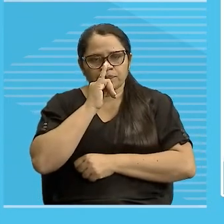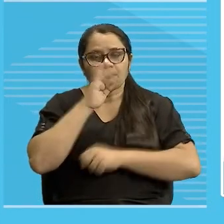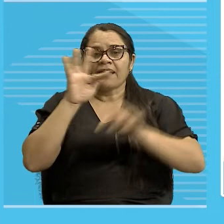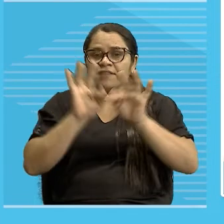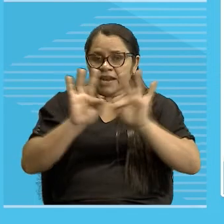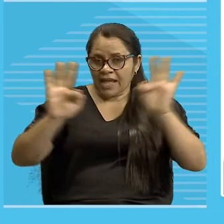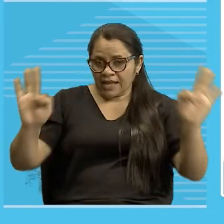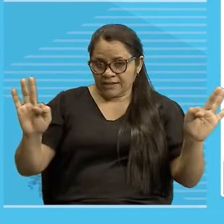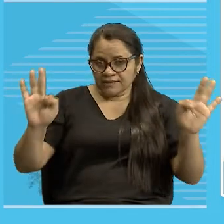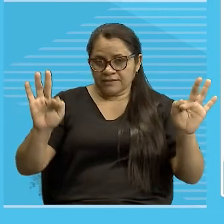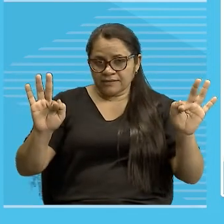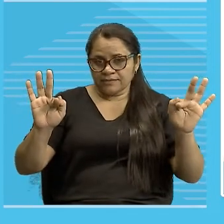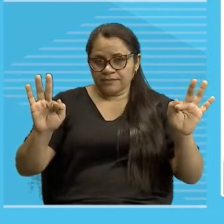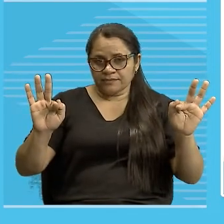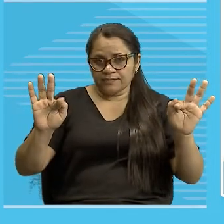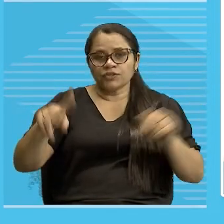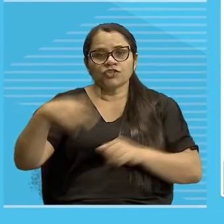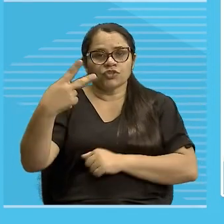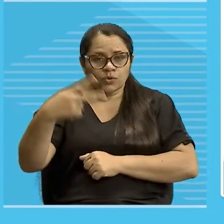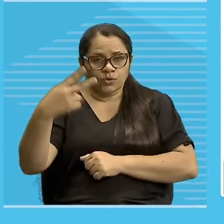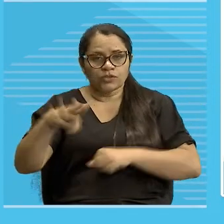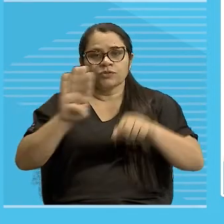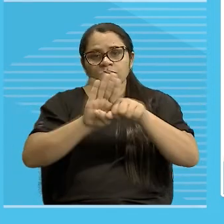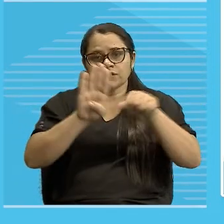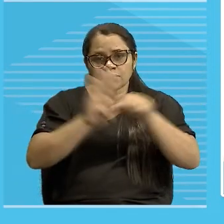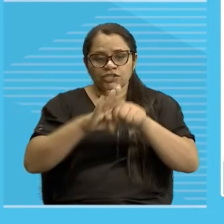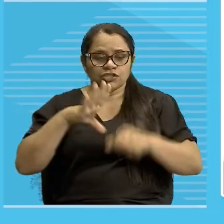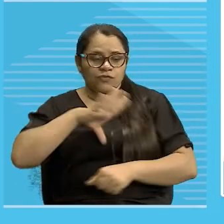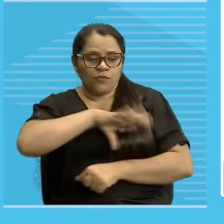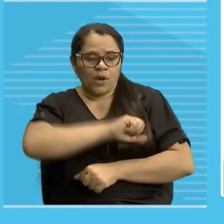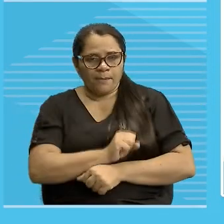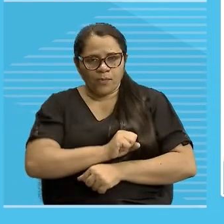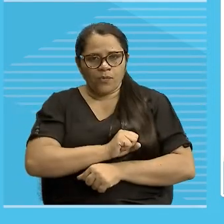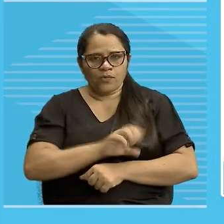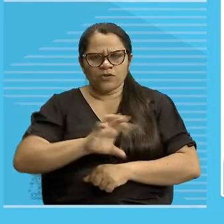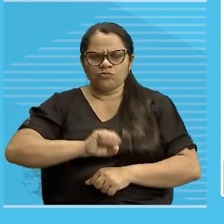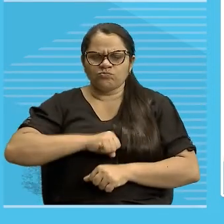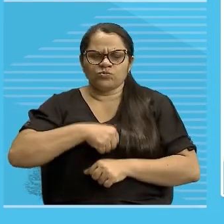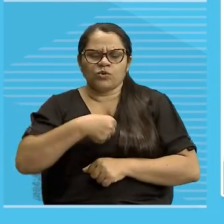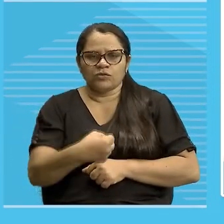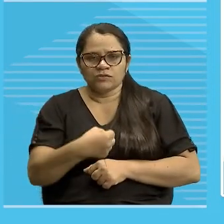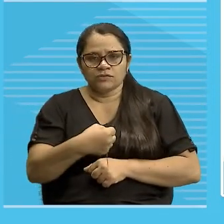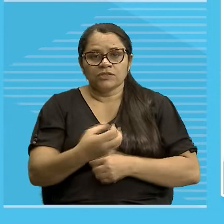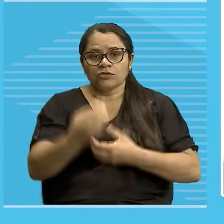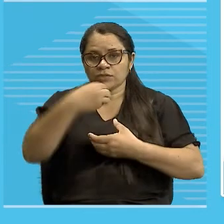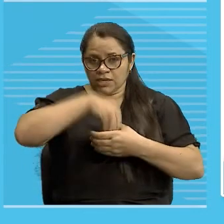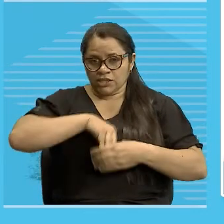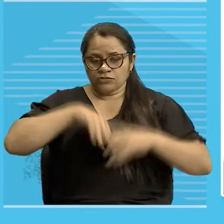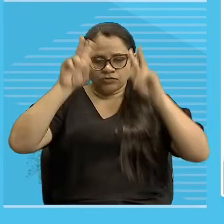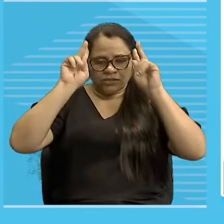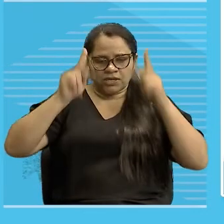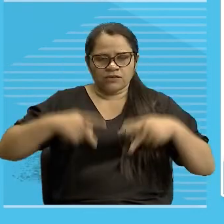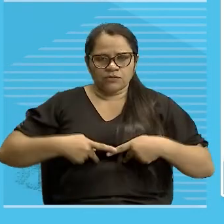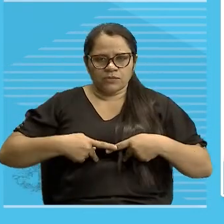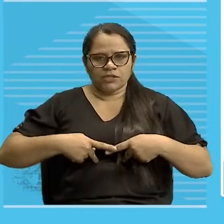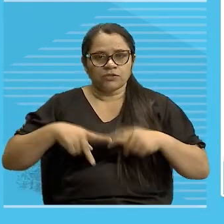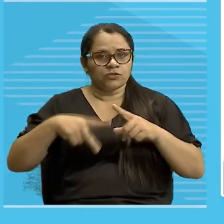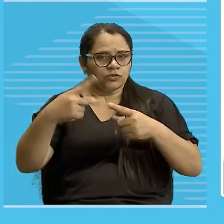tá, o amor e o ódio, estão todos os seres humanos, enquanto este, ó,